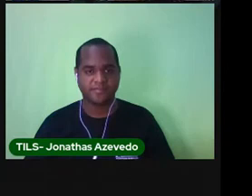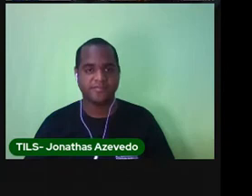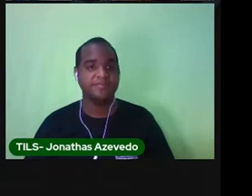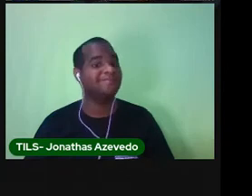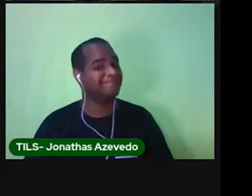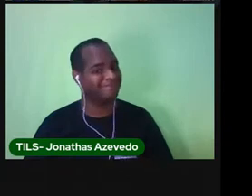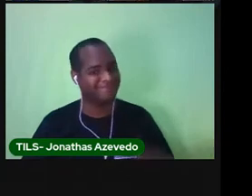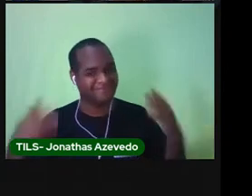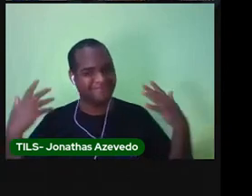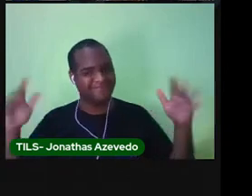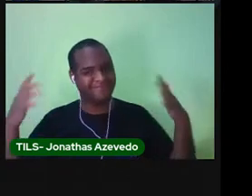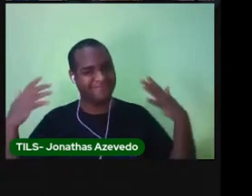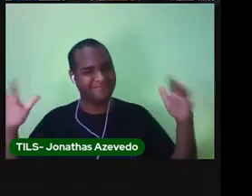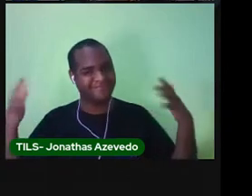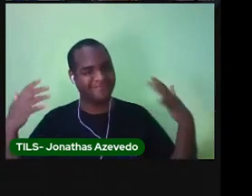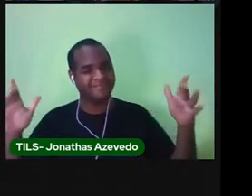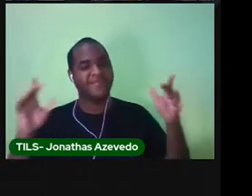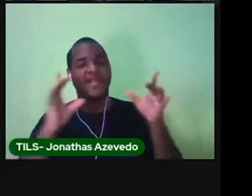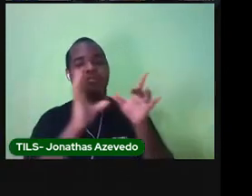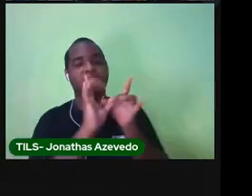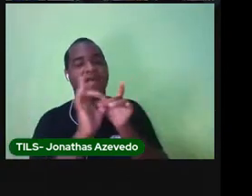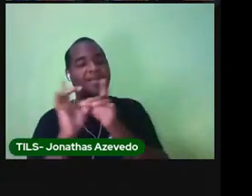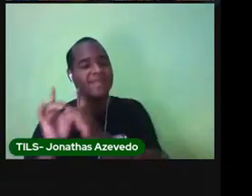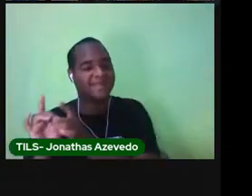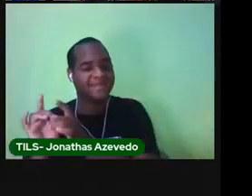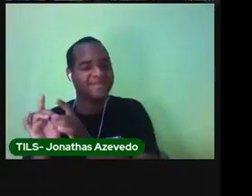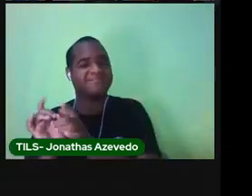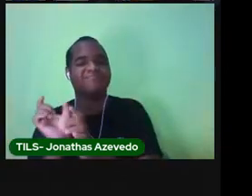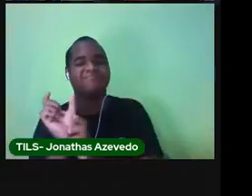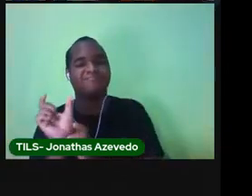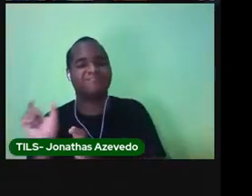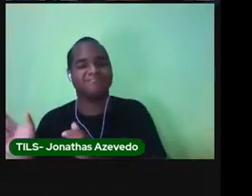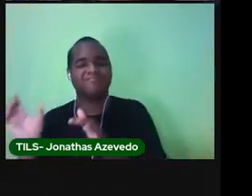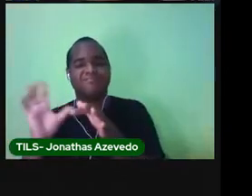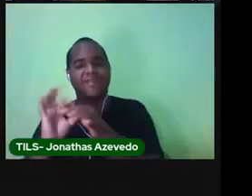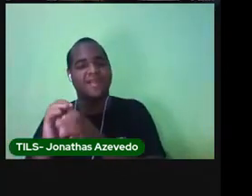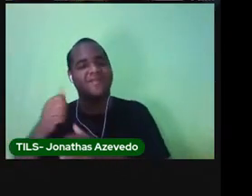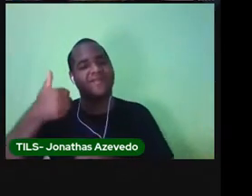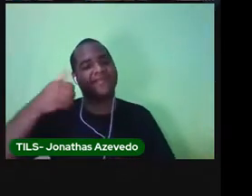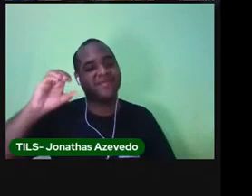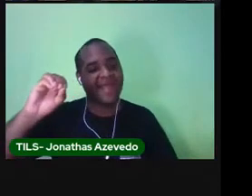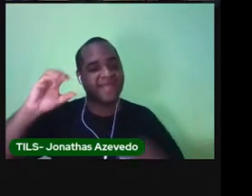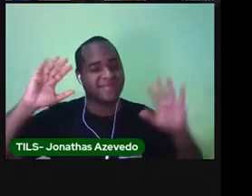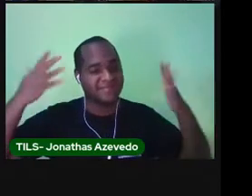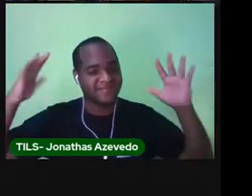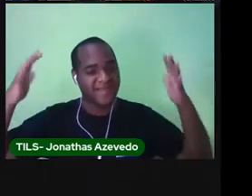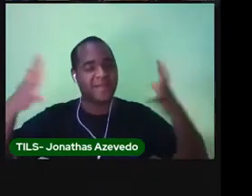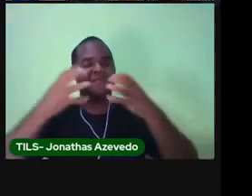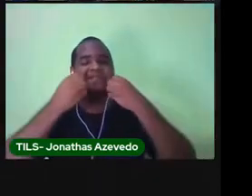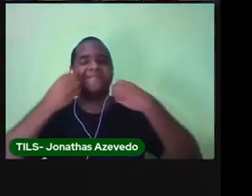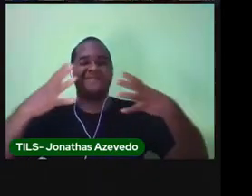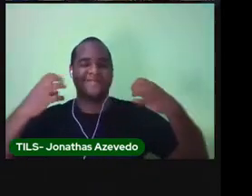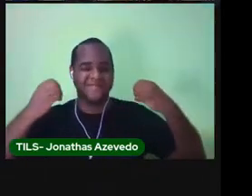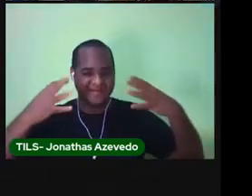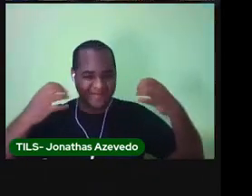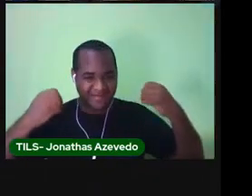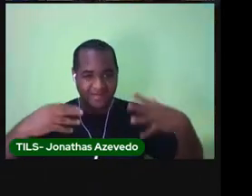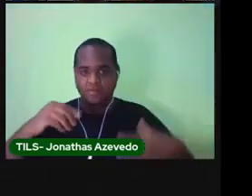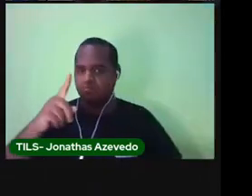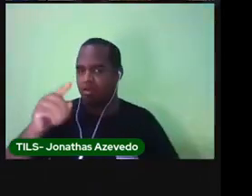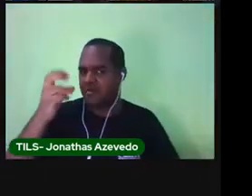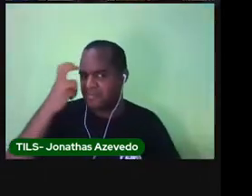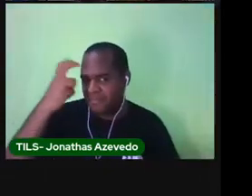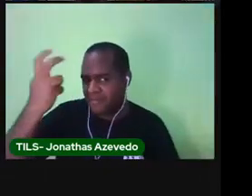Muito bem mesmo. É uma parlenda. Nota 10 para você. Muito bem. Que turma